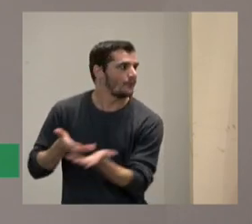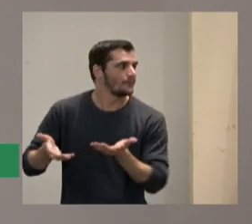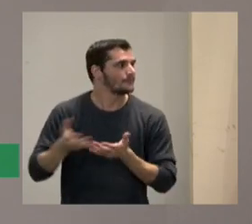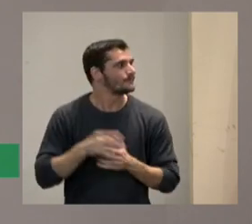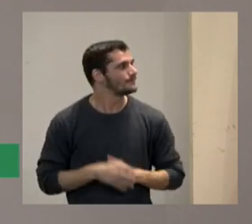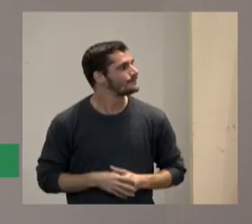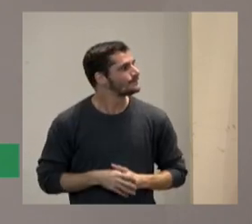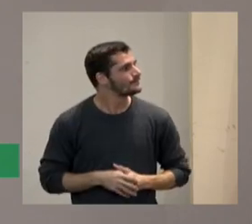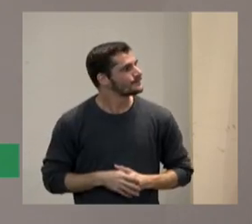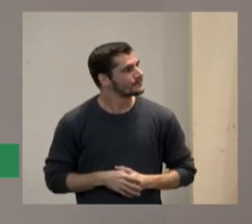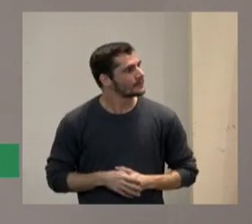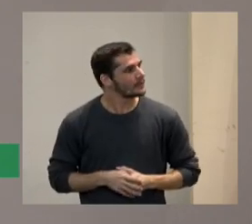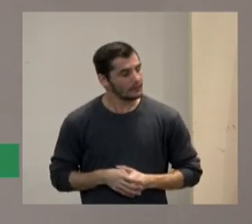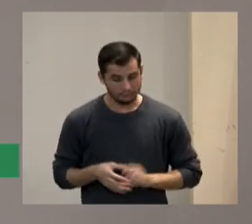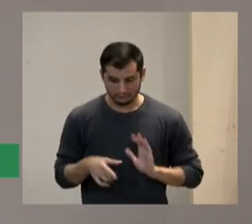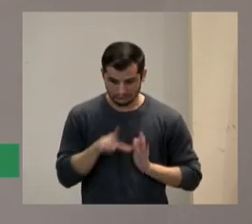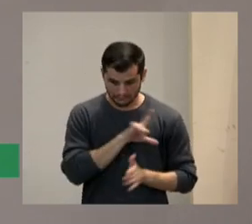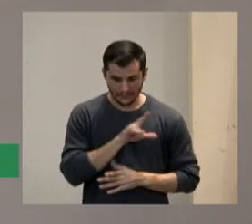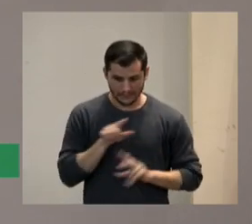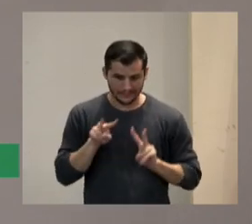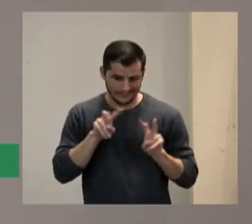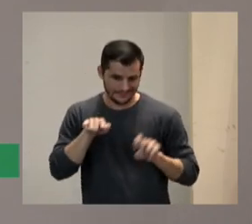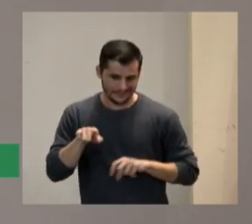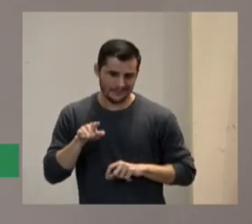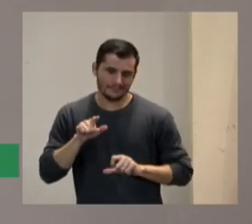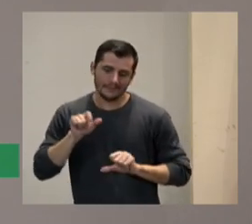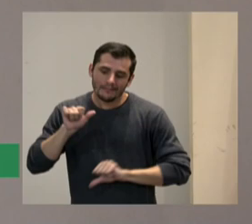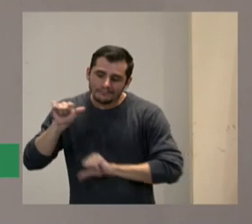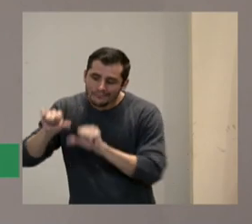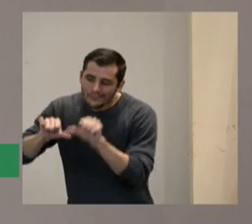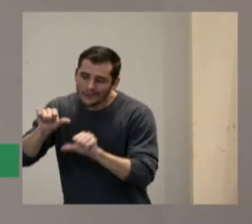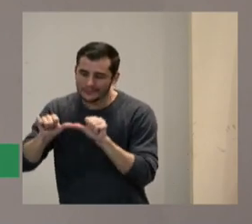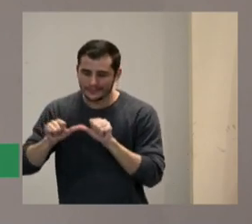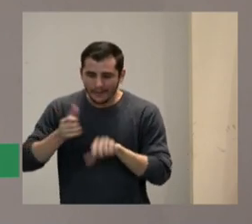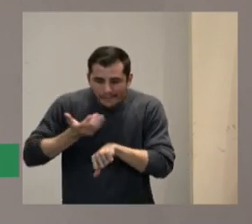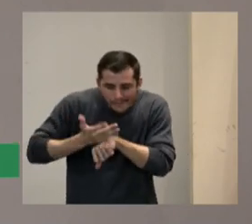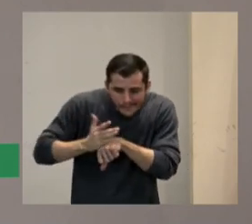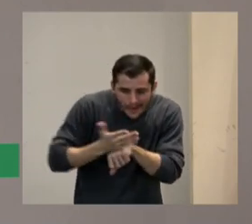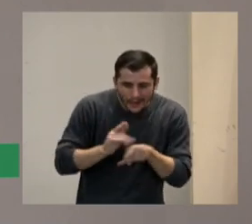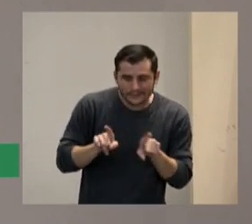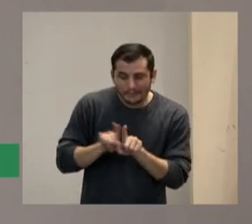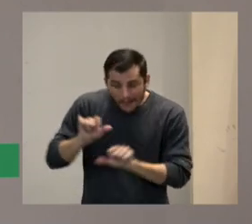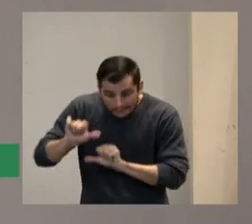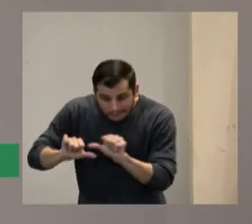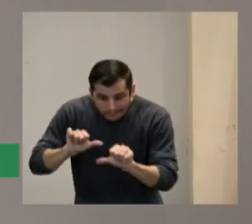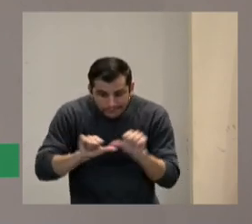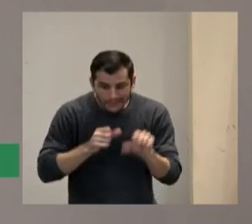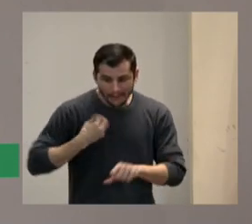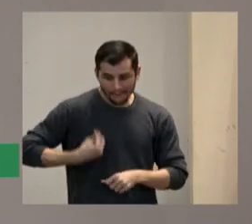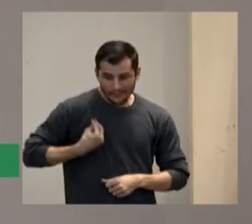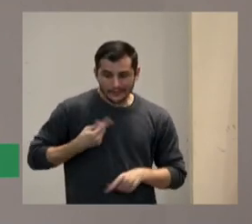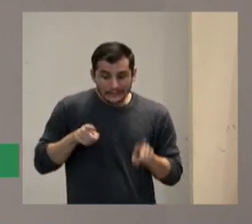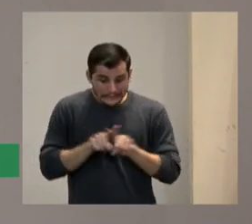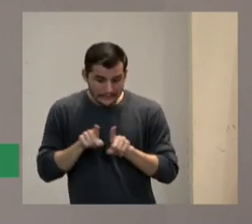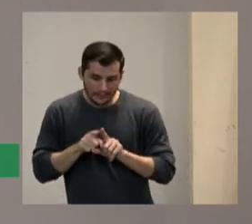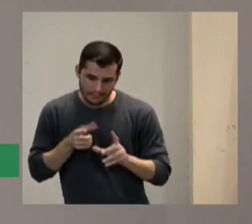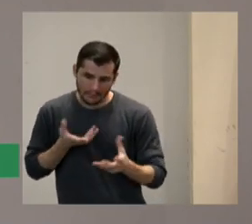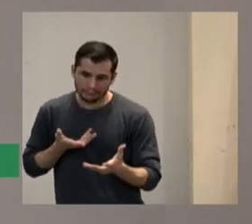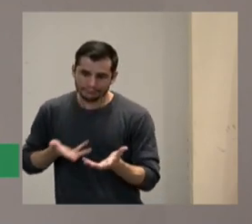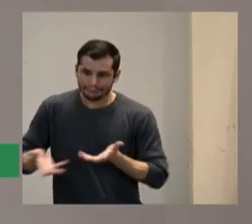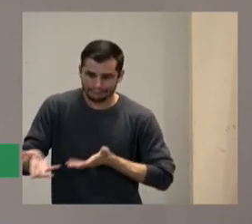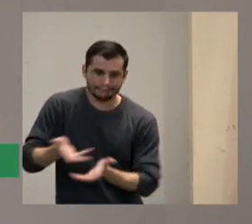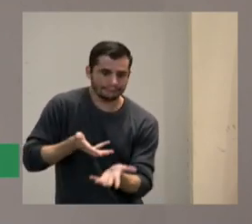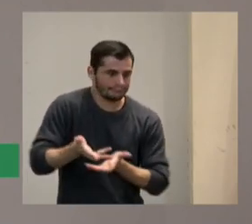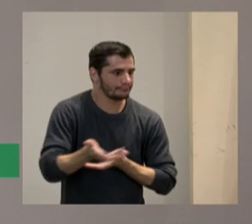quanto antes me referia as mudanças das prácticas entre elas as incorporar as prácticas colaborativas